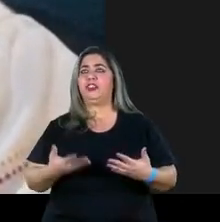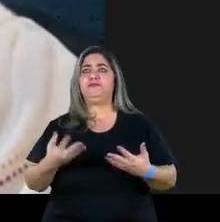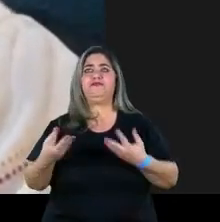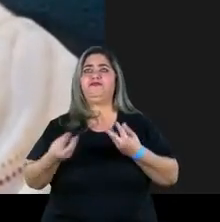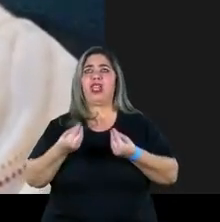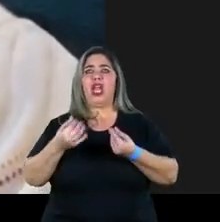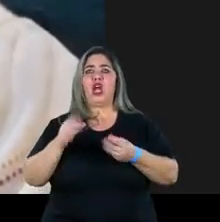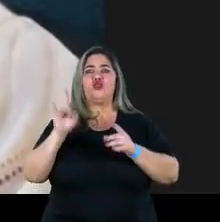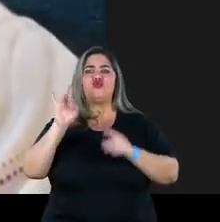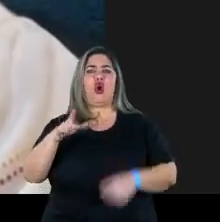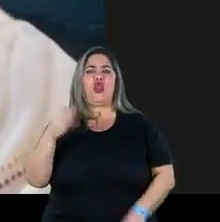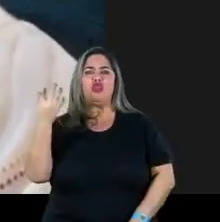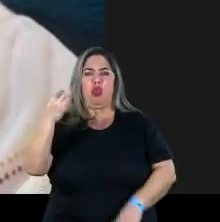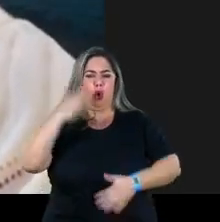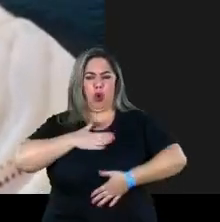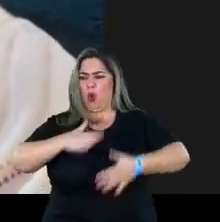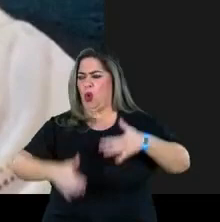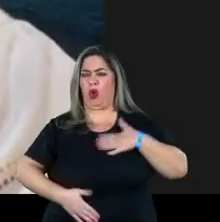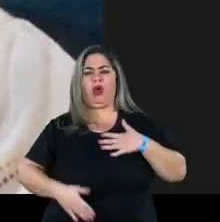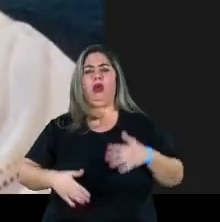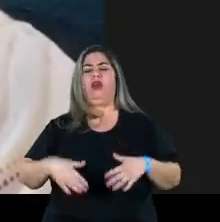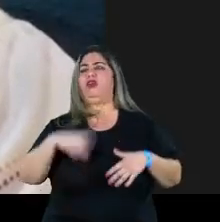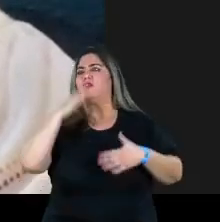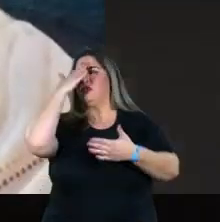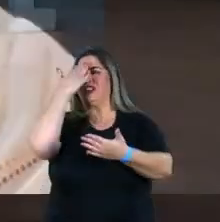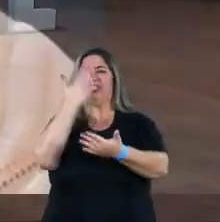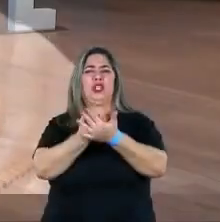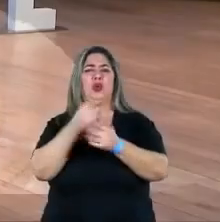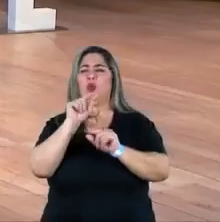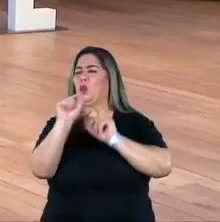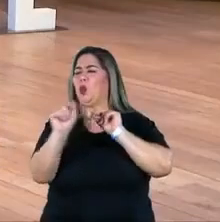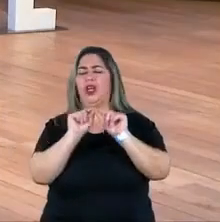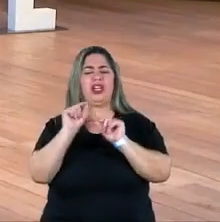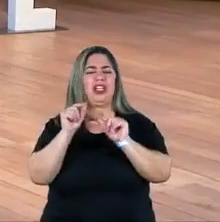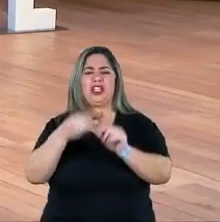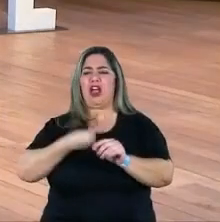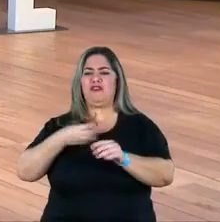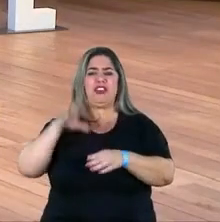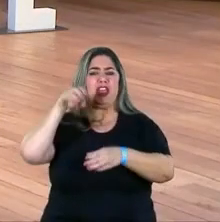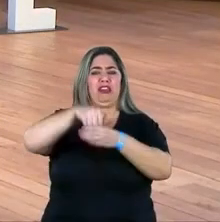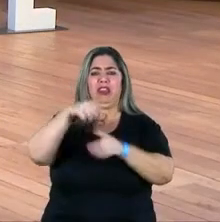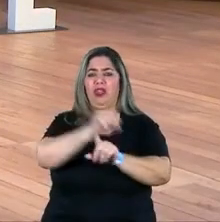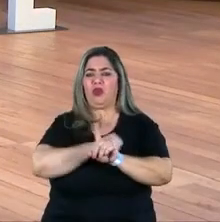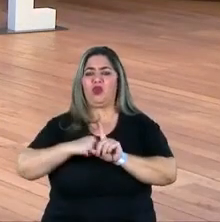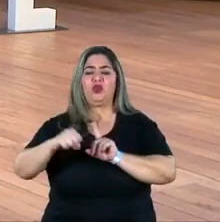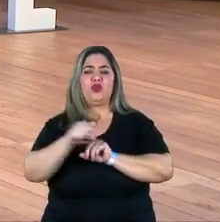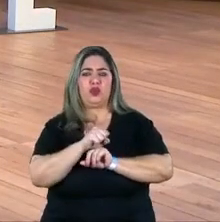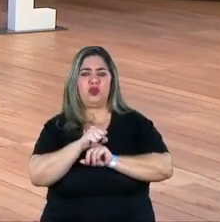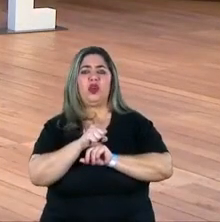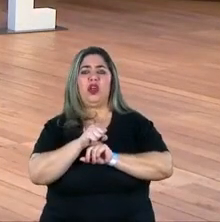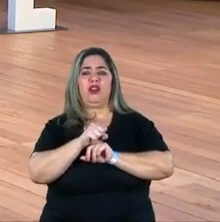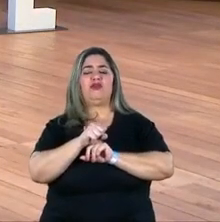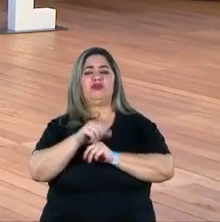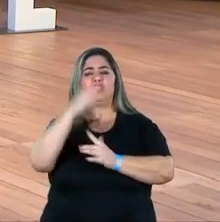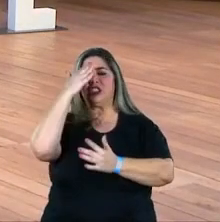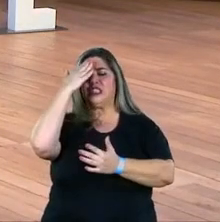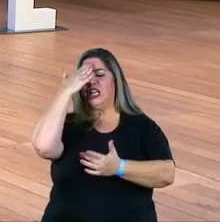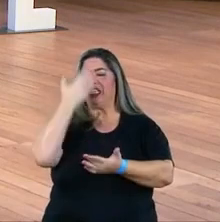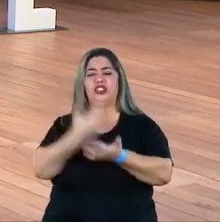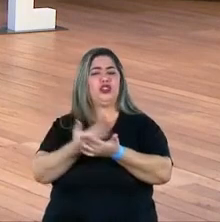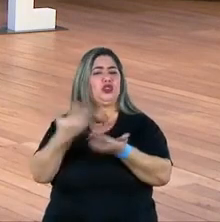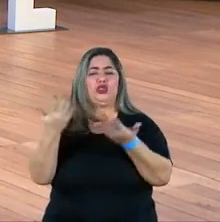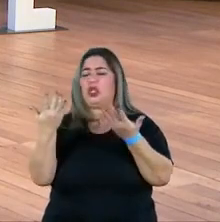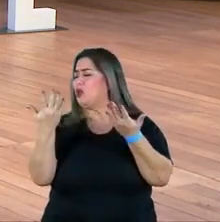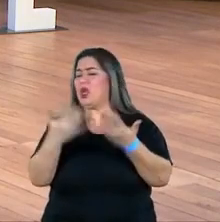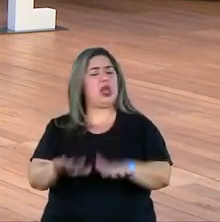se resume só à dor física. você perde a crença na vida em sociedade, você perde a crença de que as regras do jogo valem a